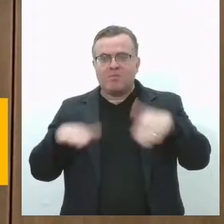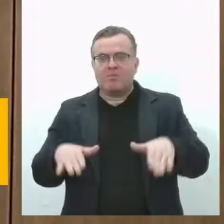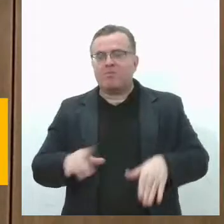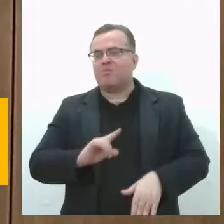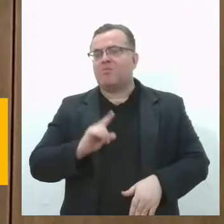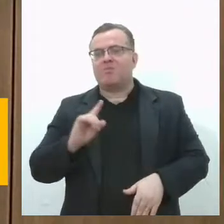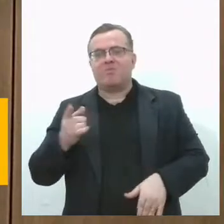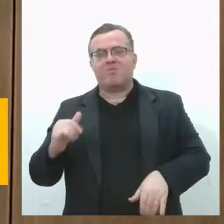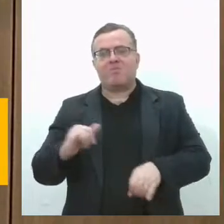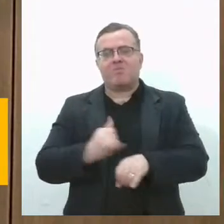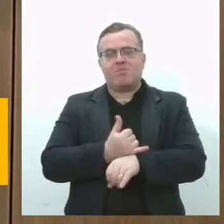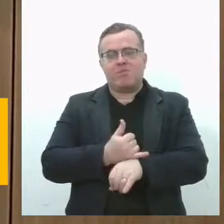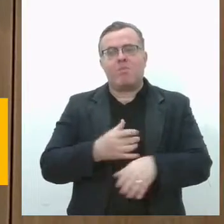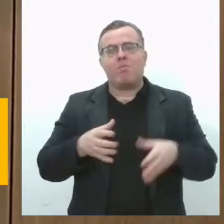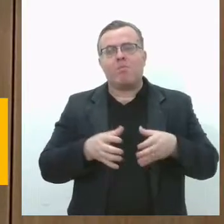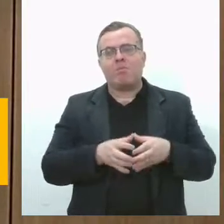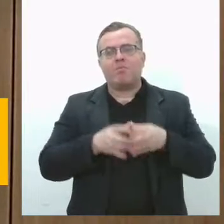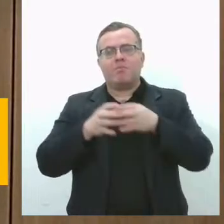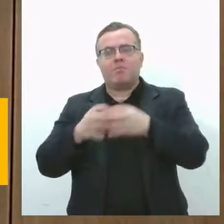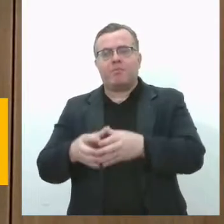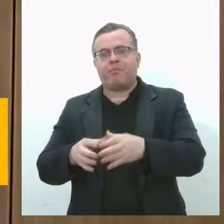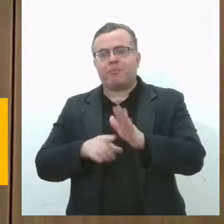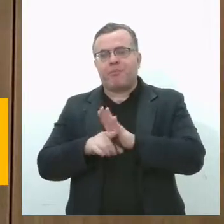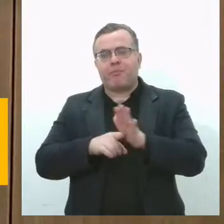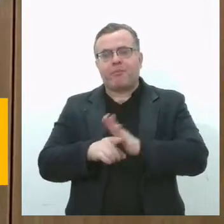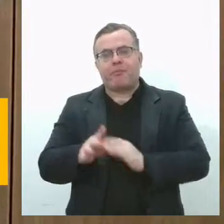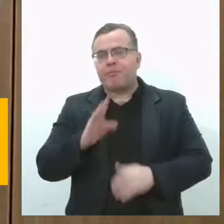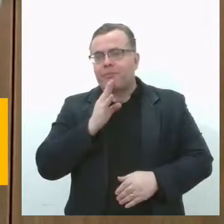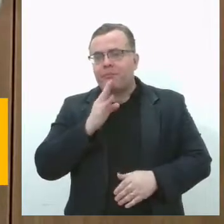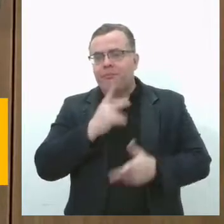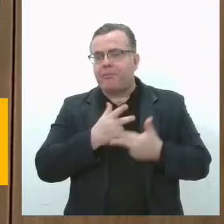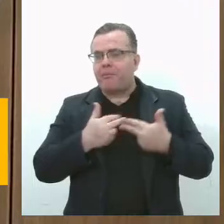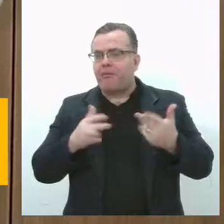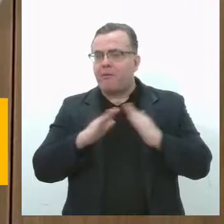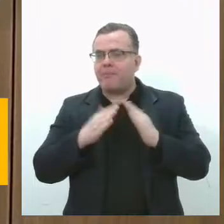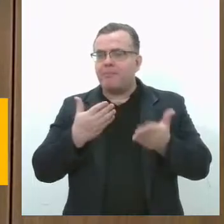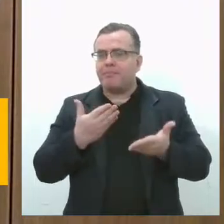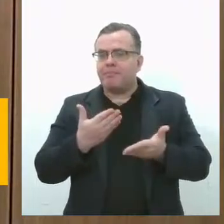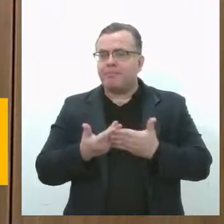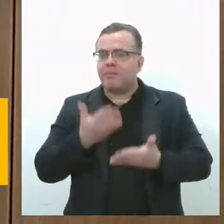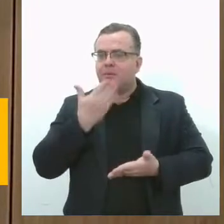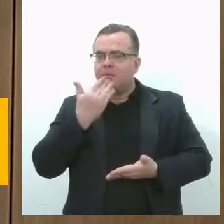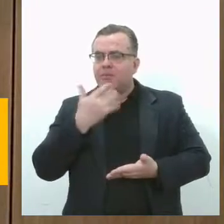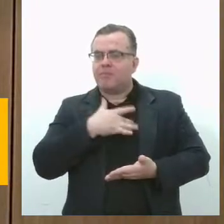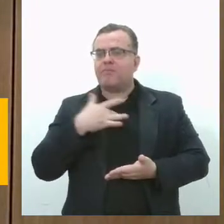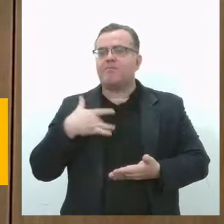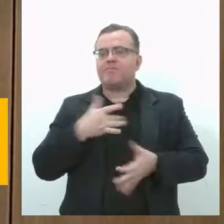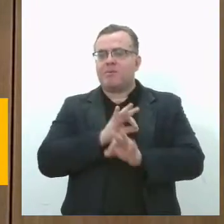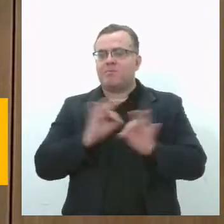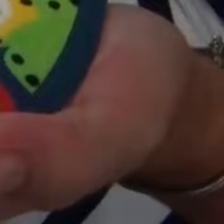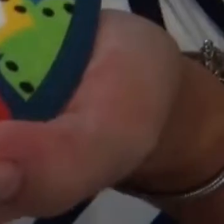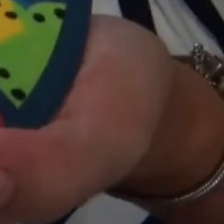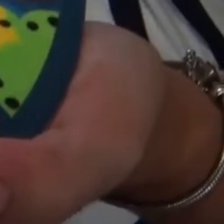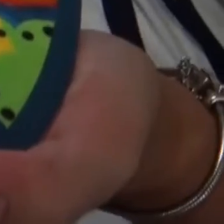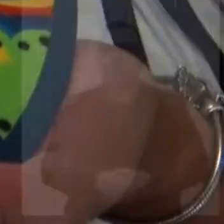equipe de reportagem da TV Alésia foi conhecer uma escola em que a alimentação saudável é a única opção.